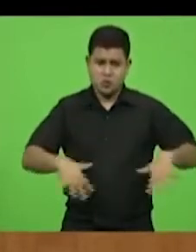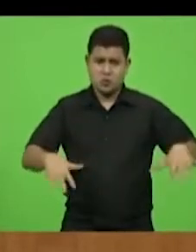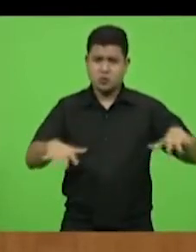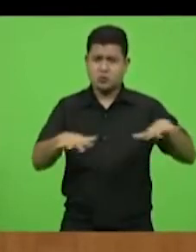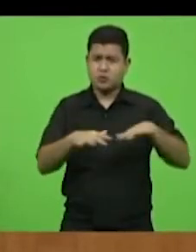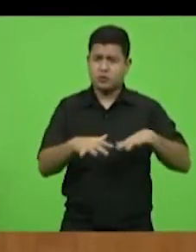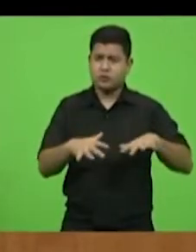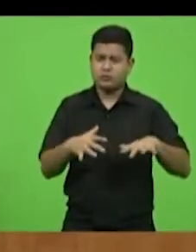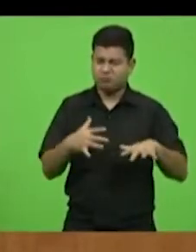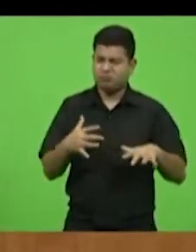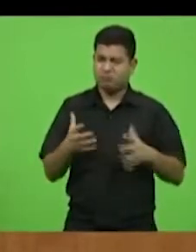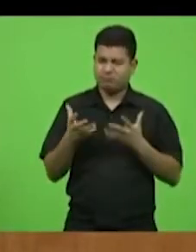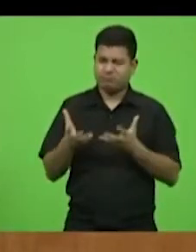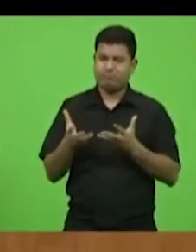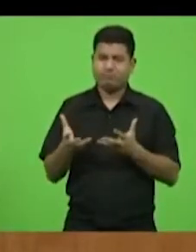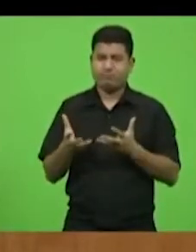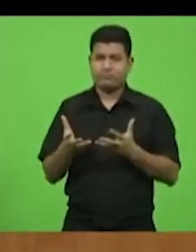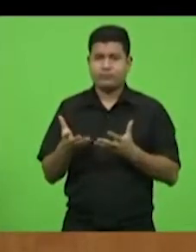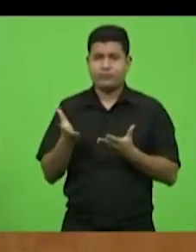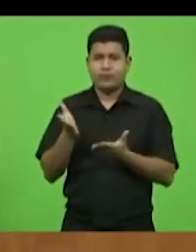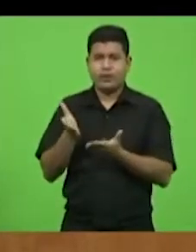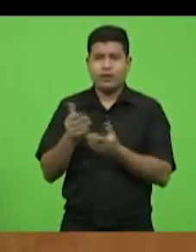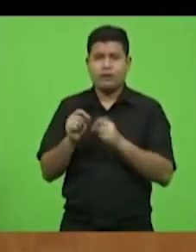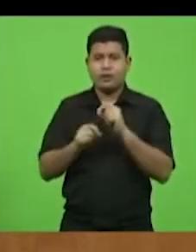que dividem consigo